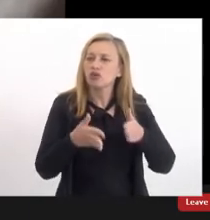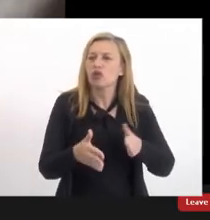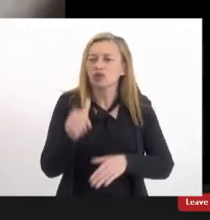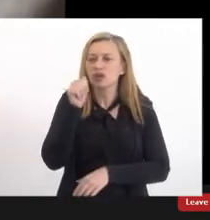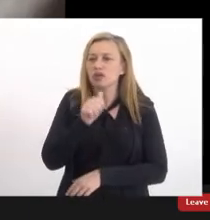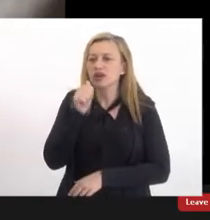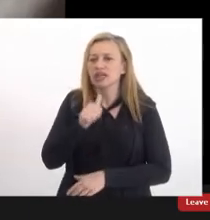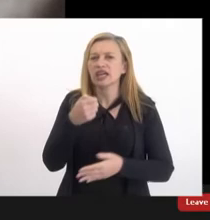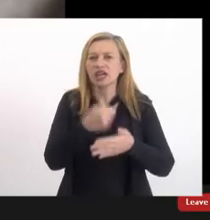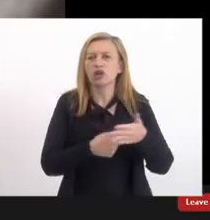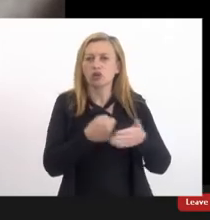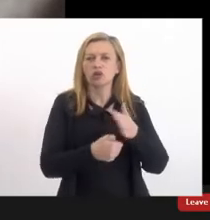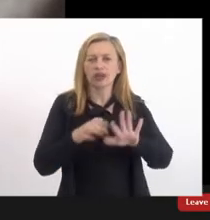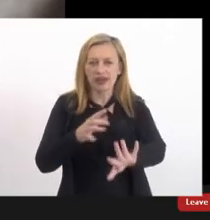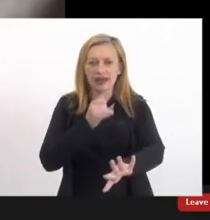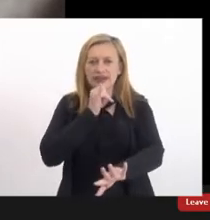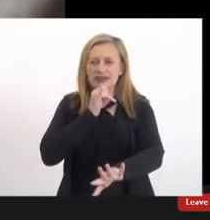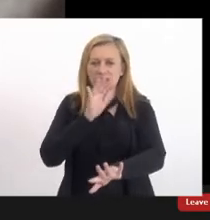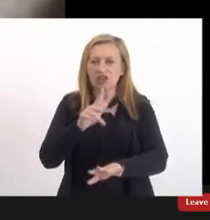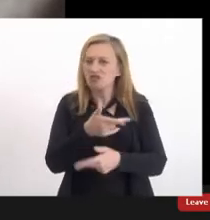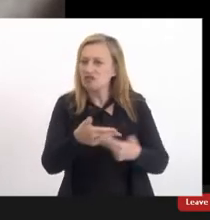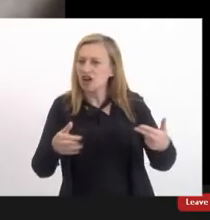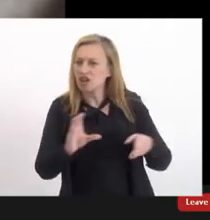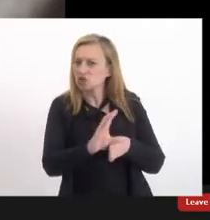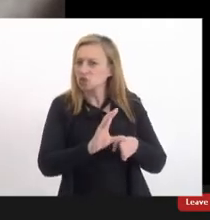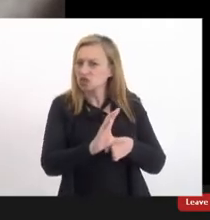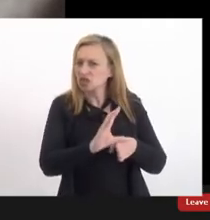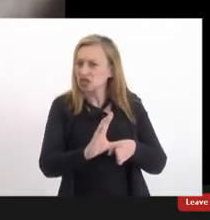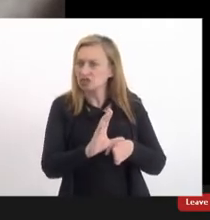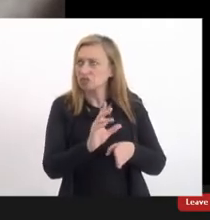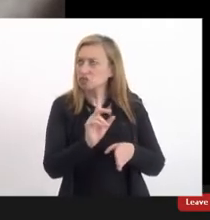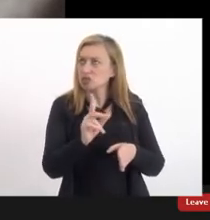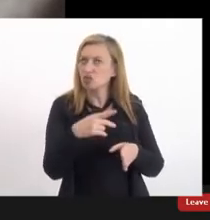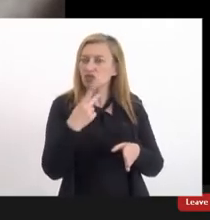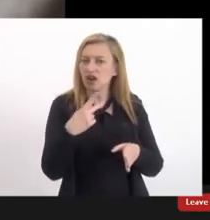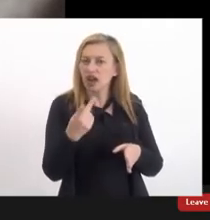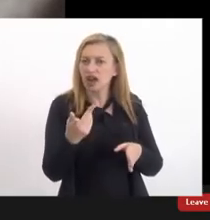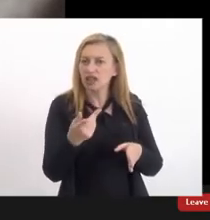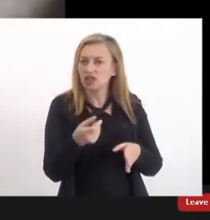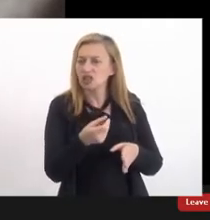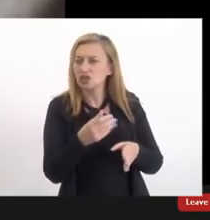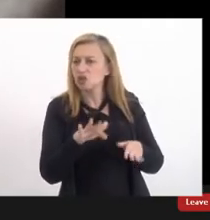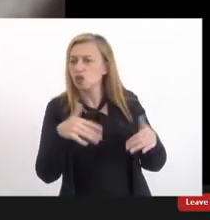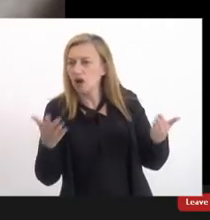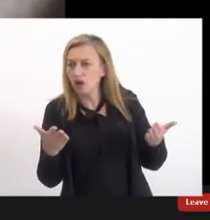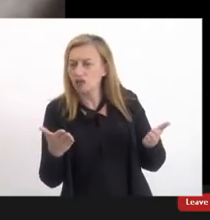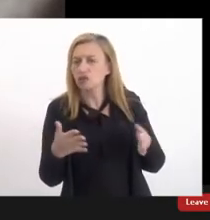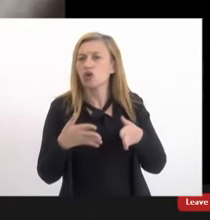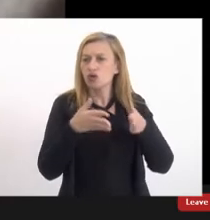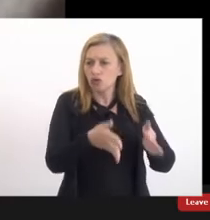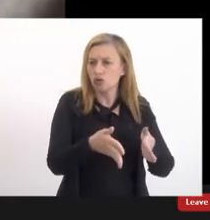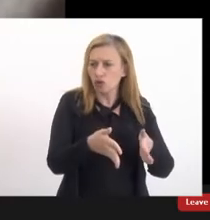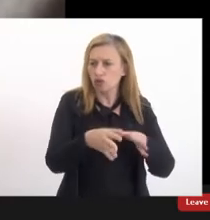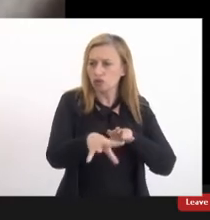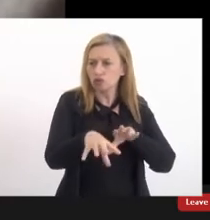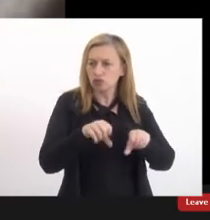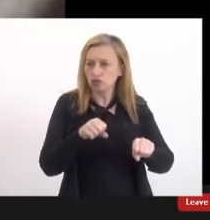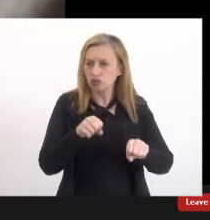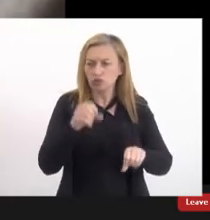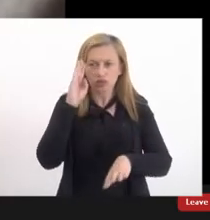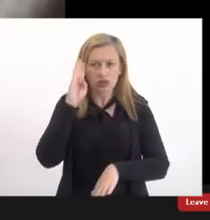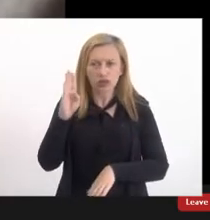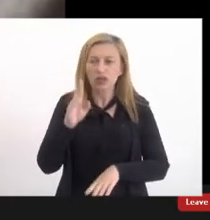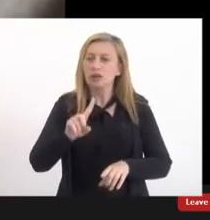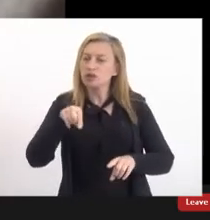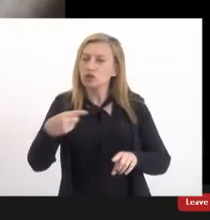por exemplo a gente tem muitas conselheiras não vou nem dar o exemplo do conselho da mulher que tem um foco muito específico de formação mas os